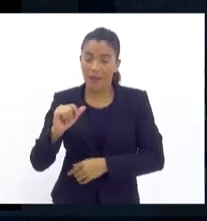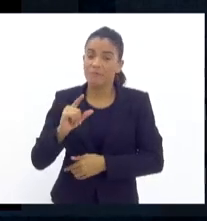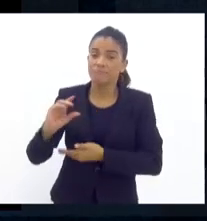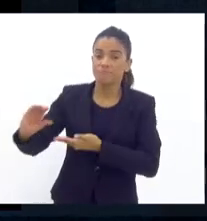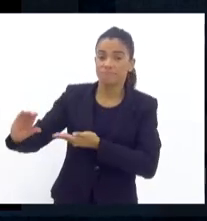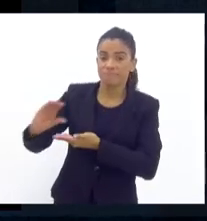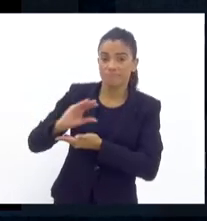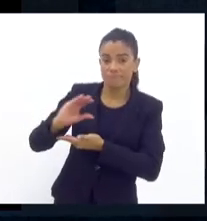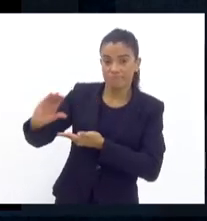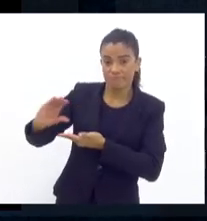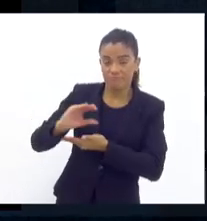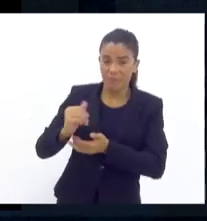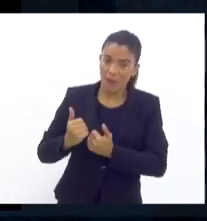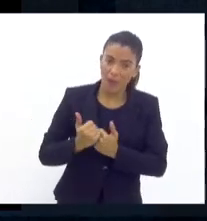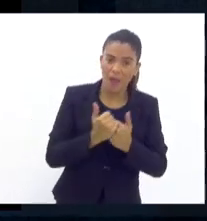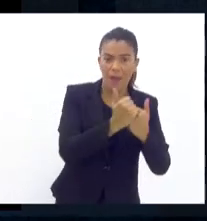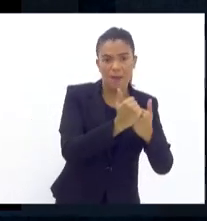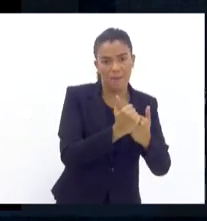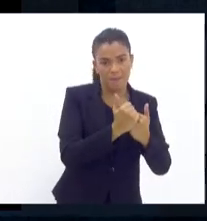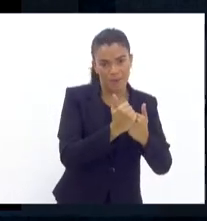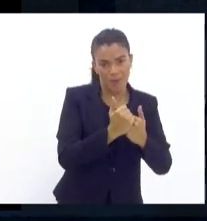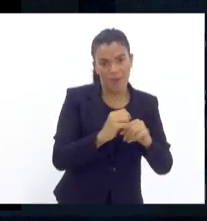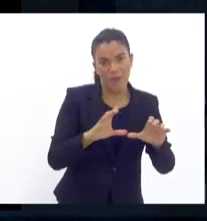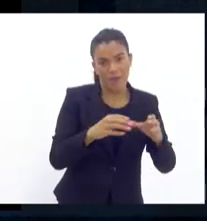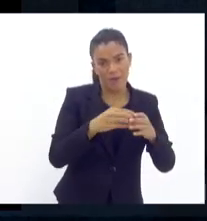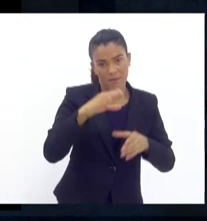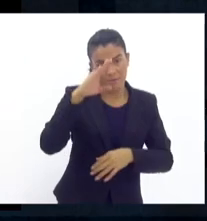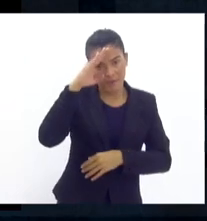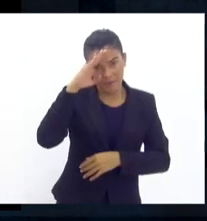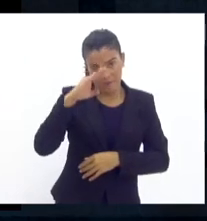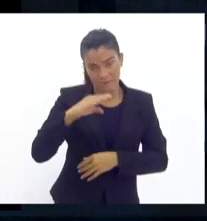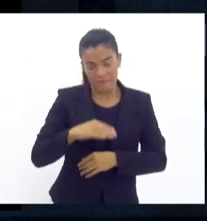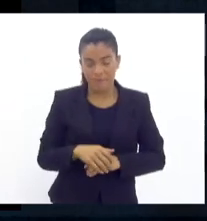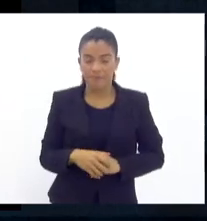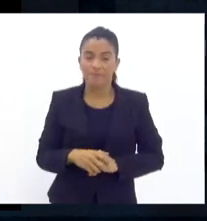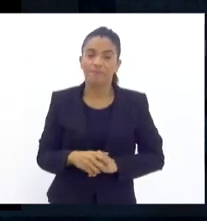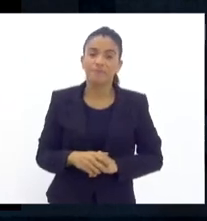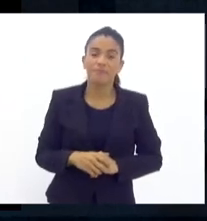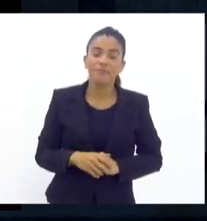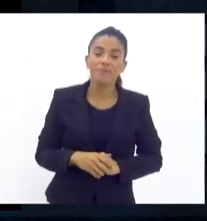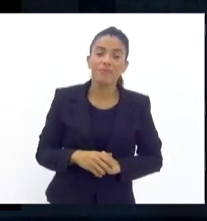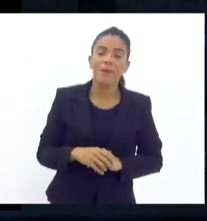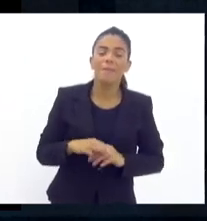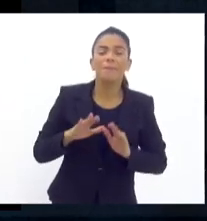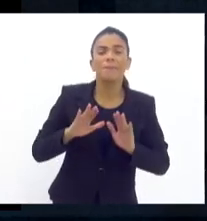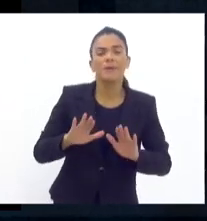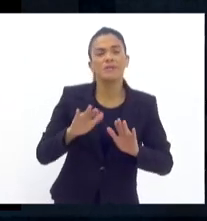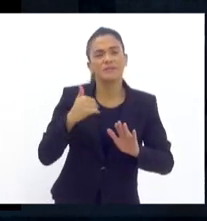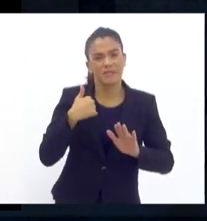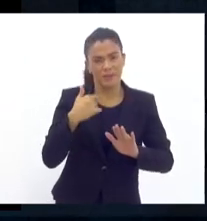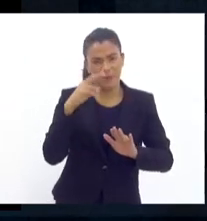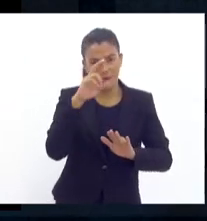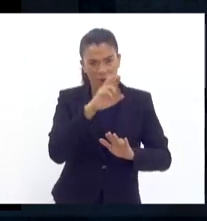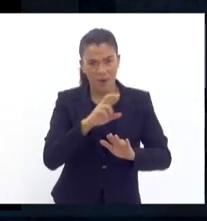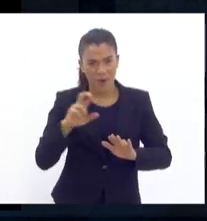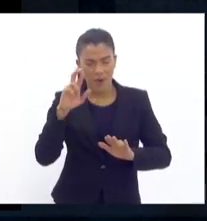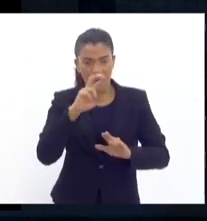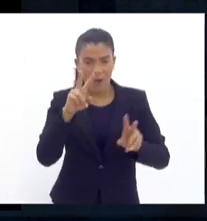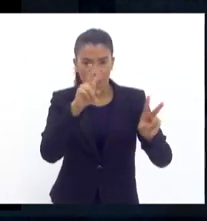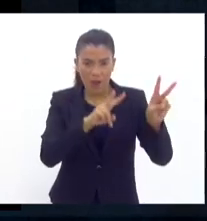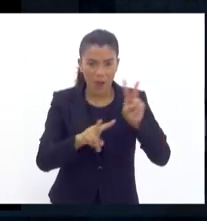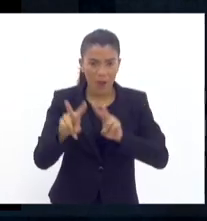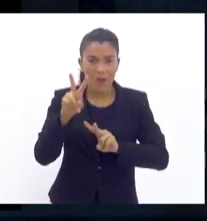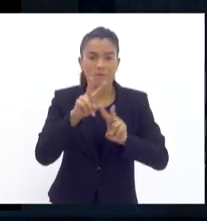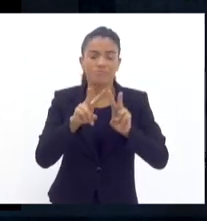apoiar os batalhões para fazerem as operações. Mas, o que eu venho observando, principalmente